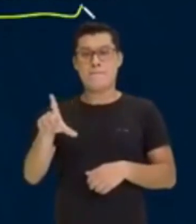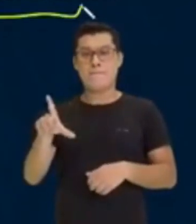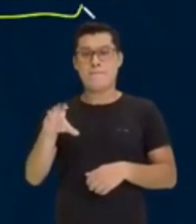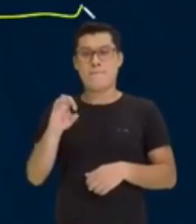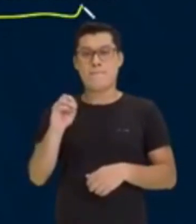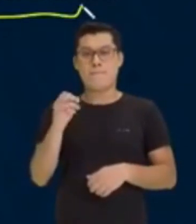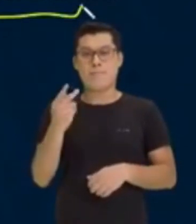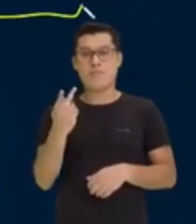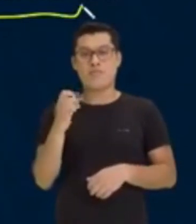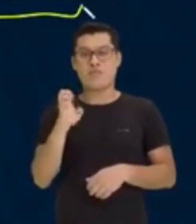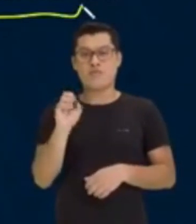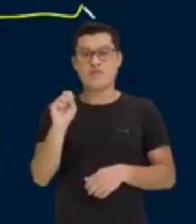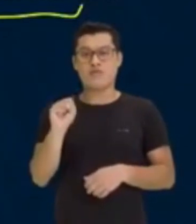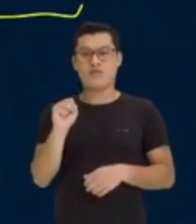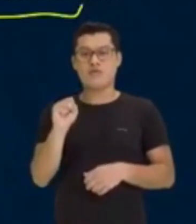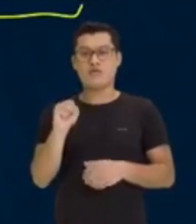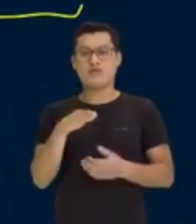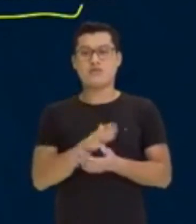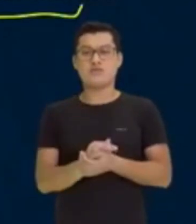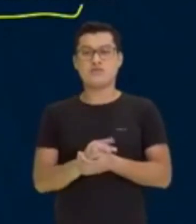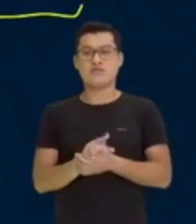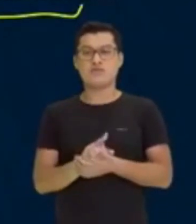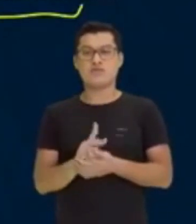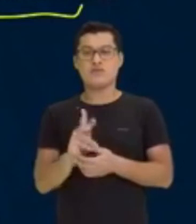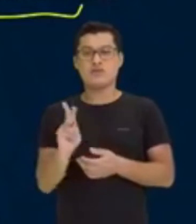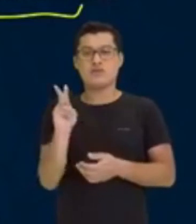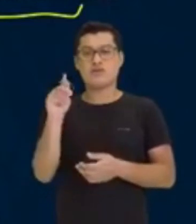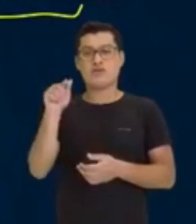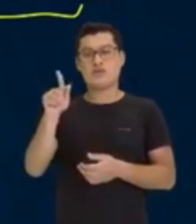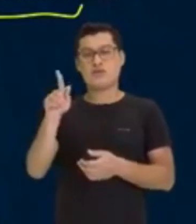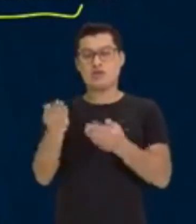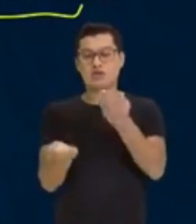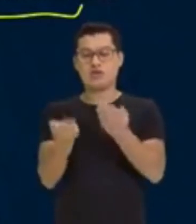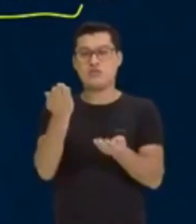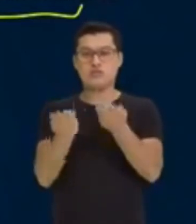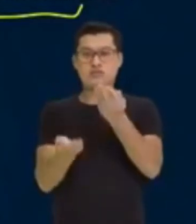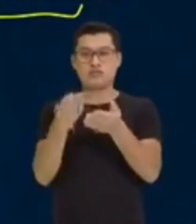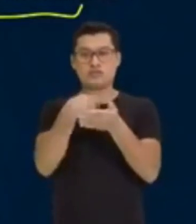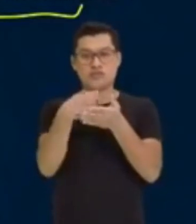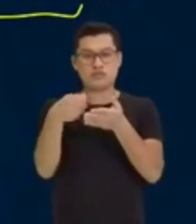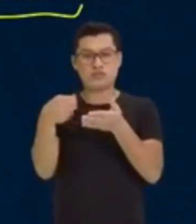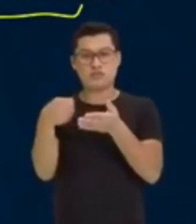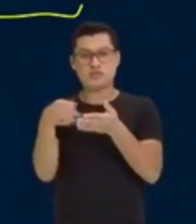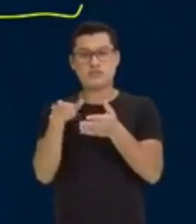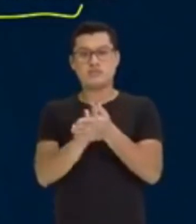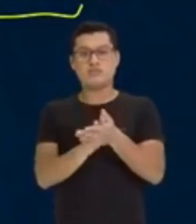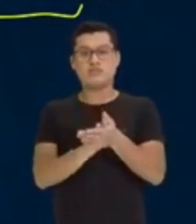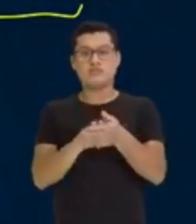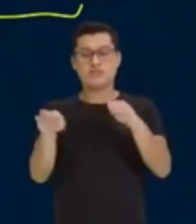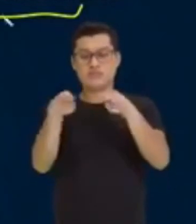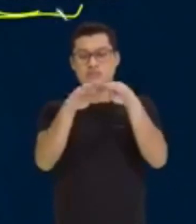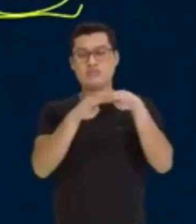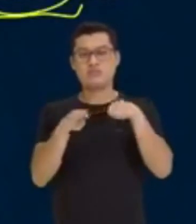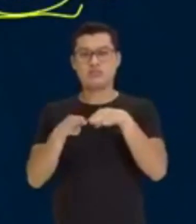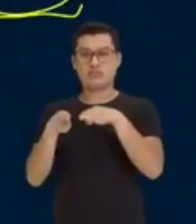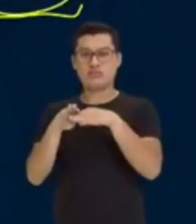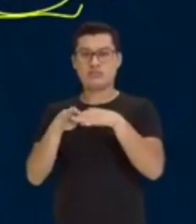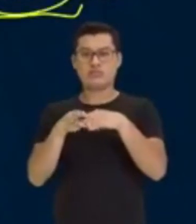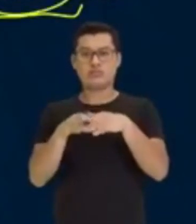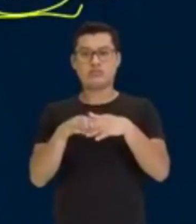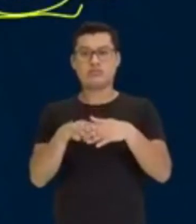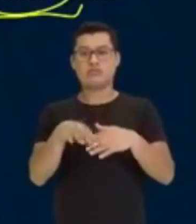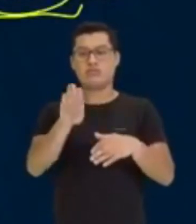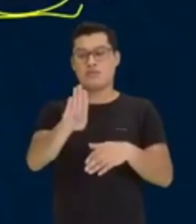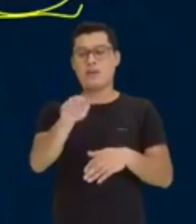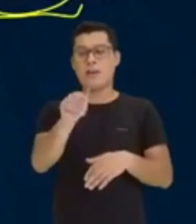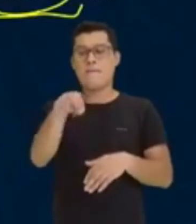em 112 milhões de litros de biodiesel. O pessoal me prende todo. Você só tem que anotar as grandezas. Vamos colocar aqui, gente. Banha é a primeira